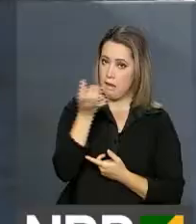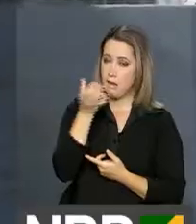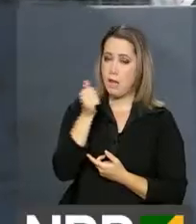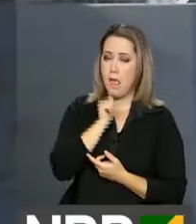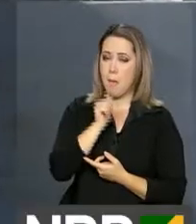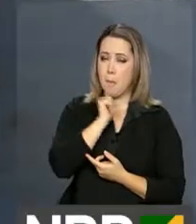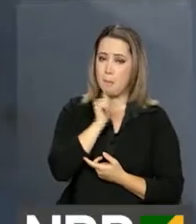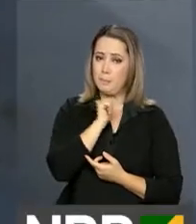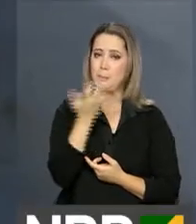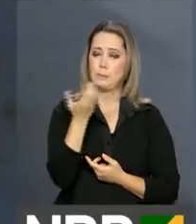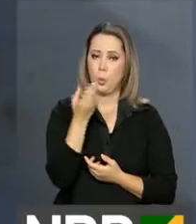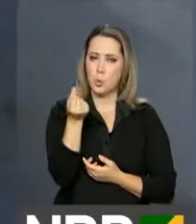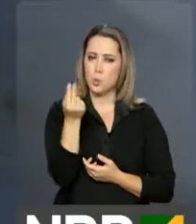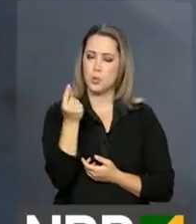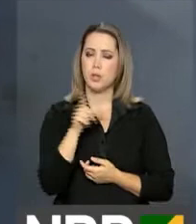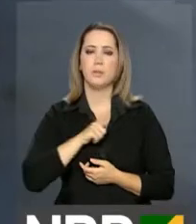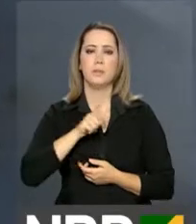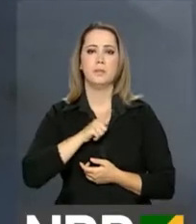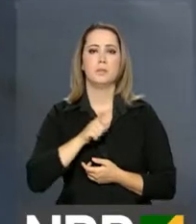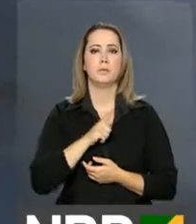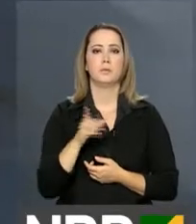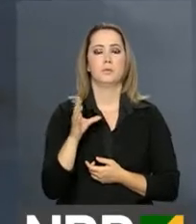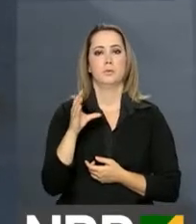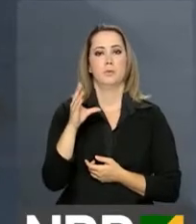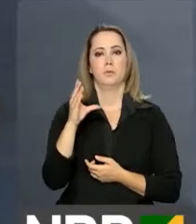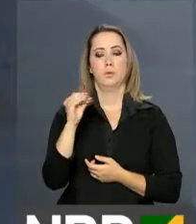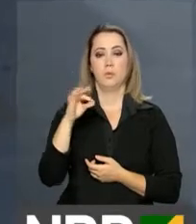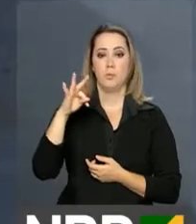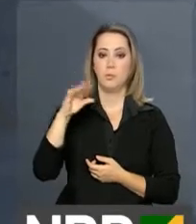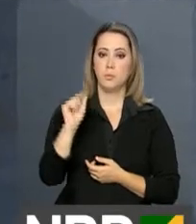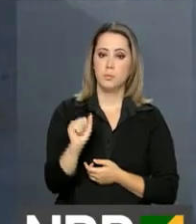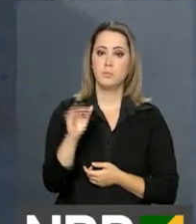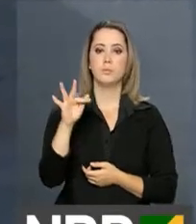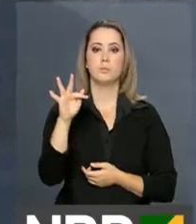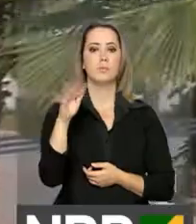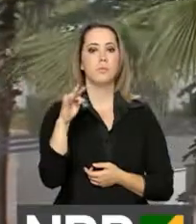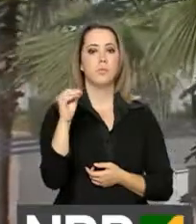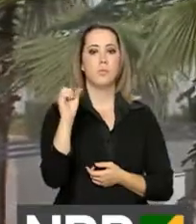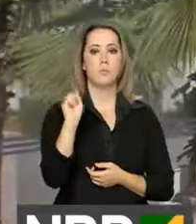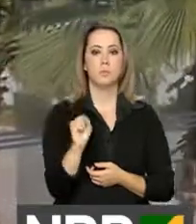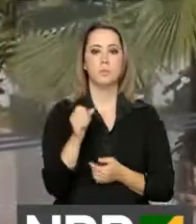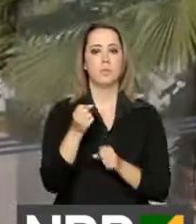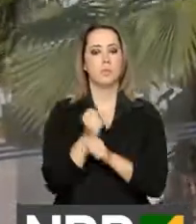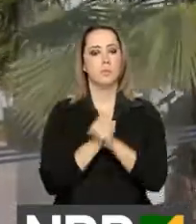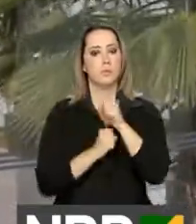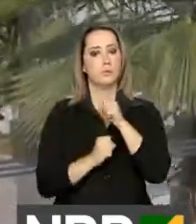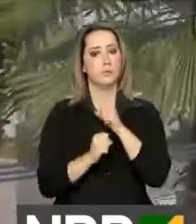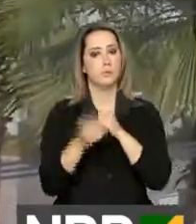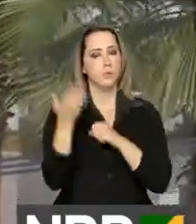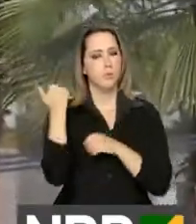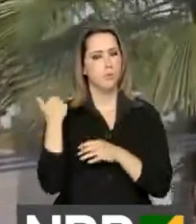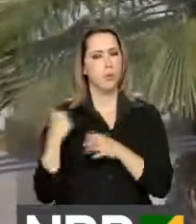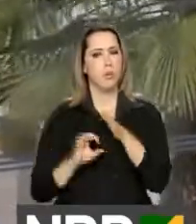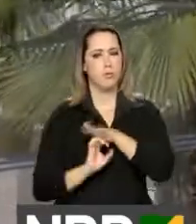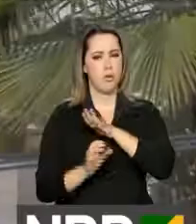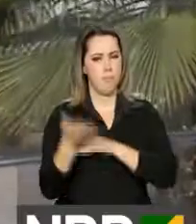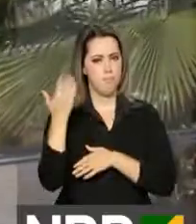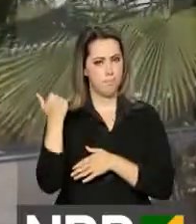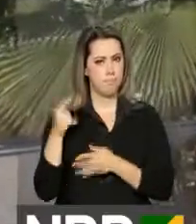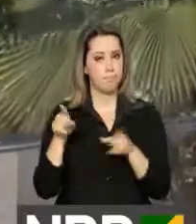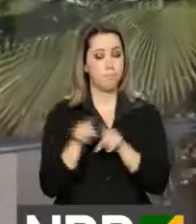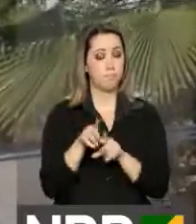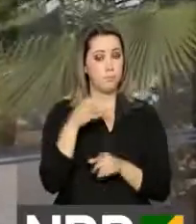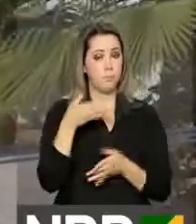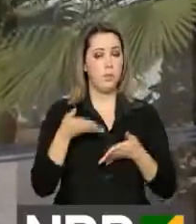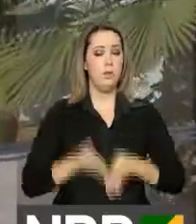fazer com o dinheiro que tem em contas inativas do FGTS de empregos antigos. Nascida em dezembro, ela